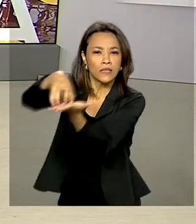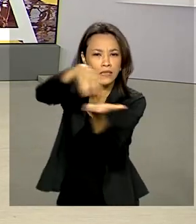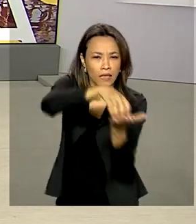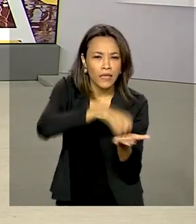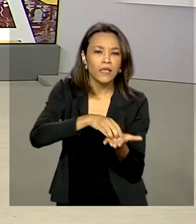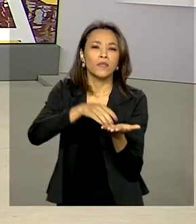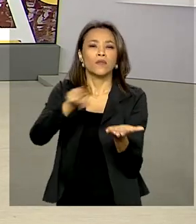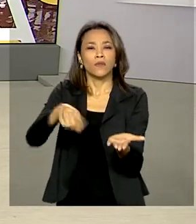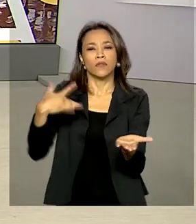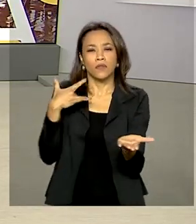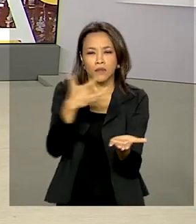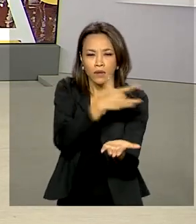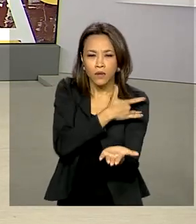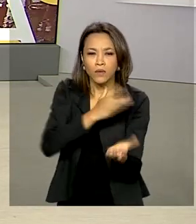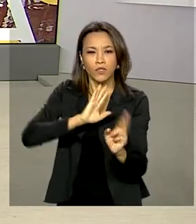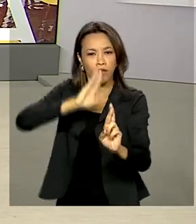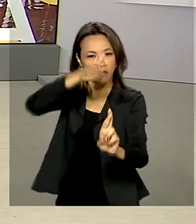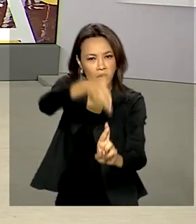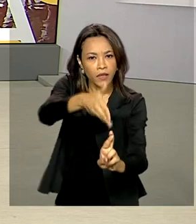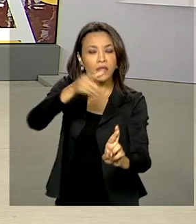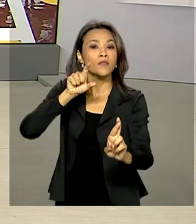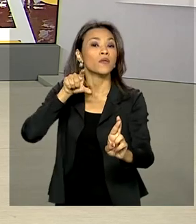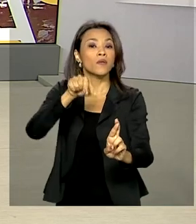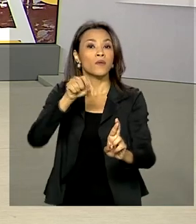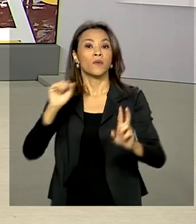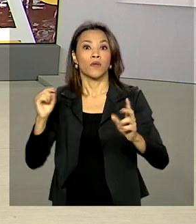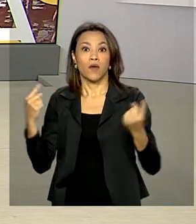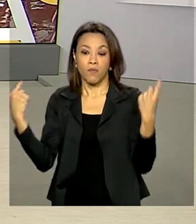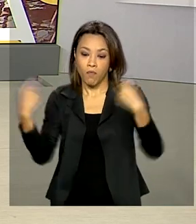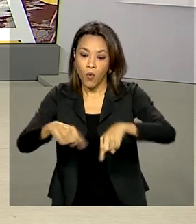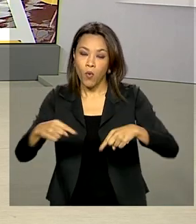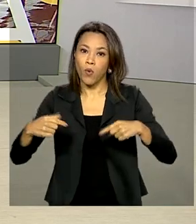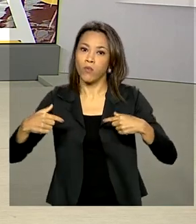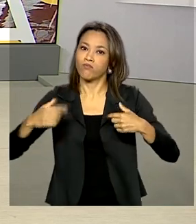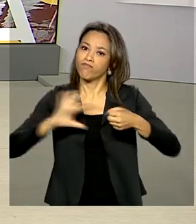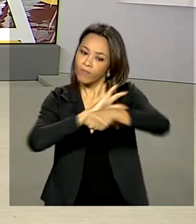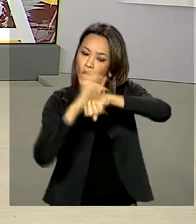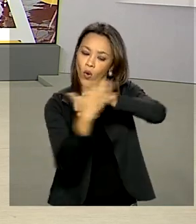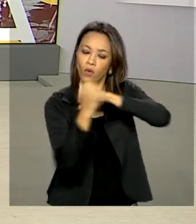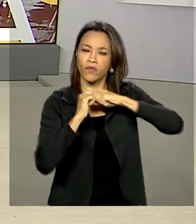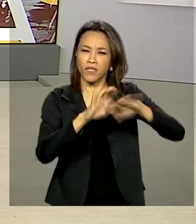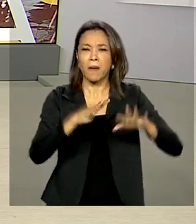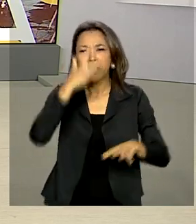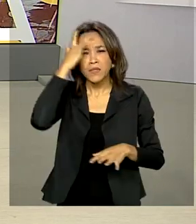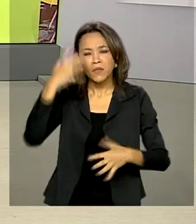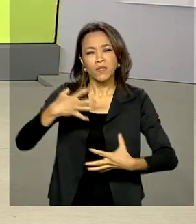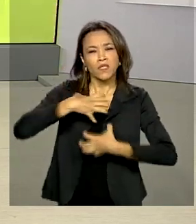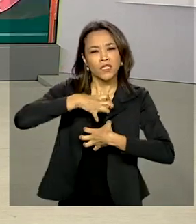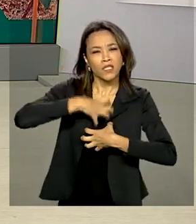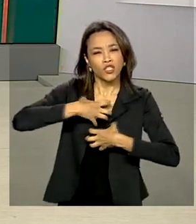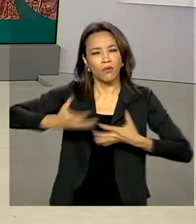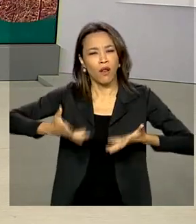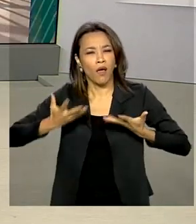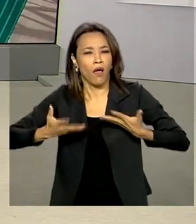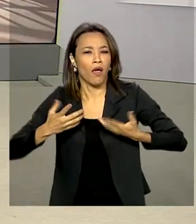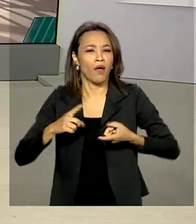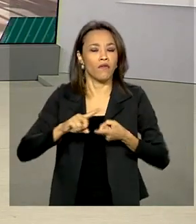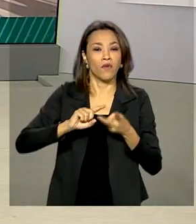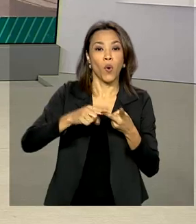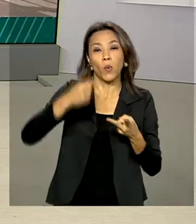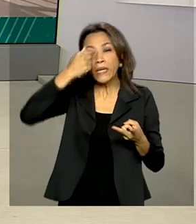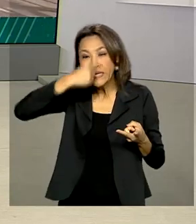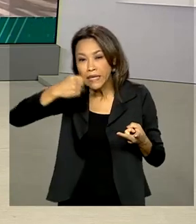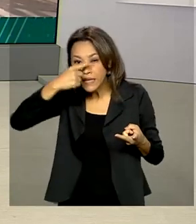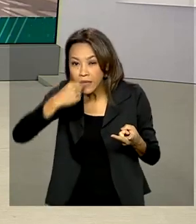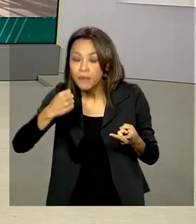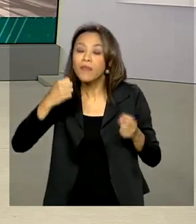centros comunitários de referência para enfrentamento da Covid-19. Pessoas com sintomas leves da doença ou com síndrome gripal